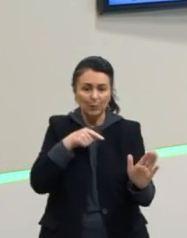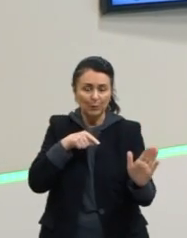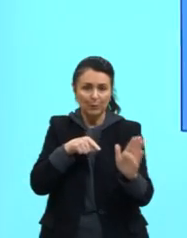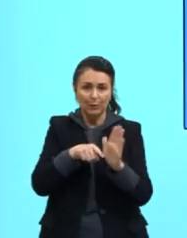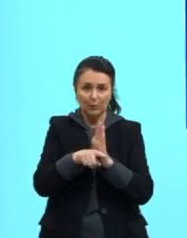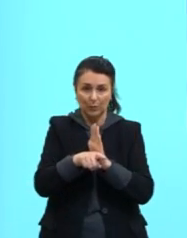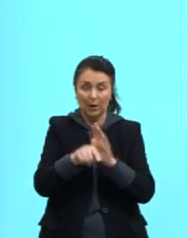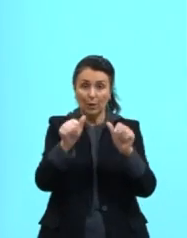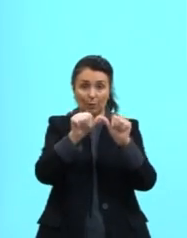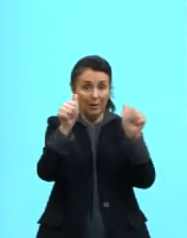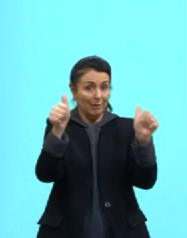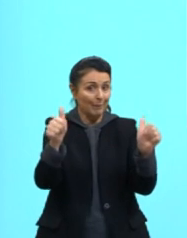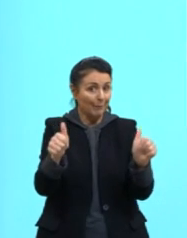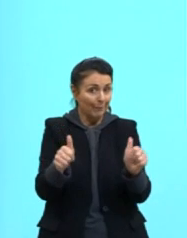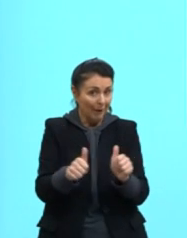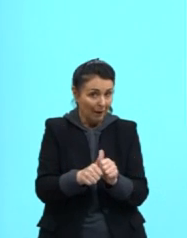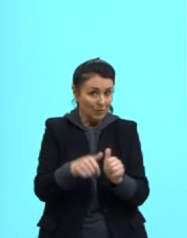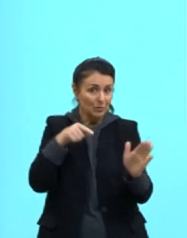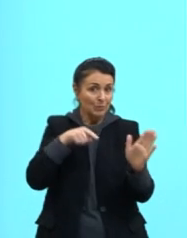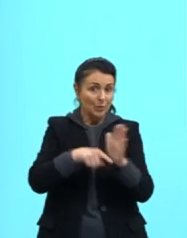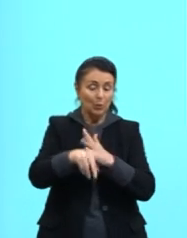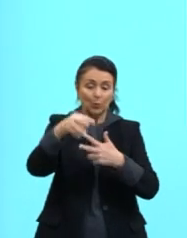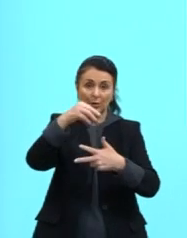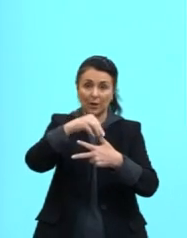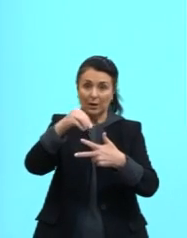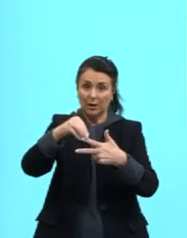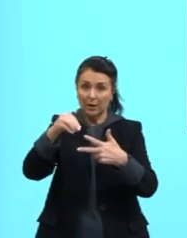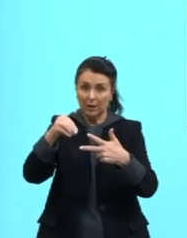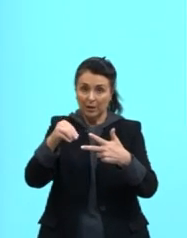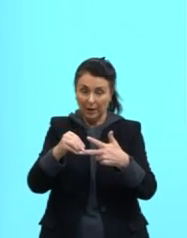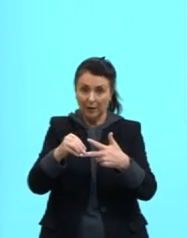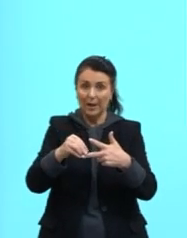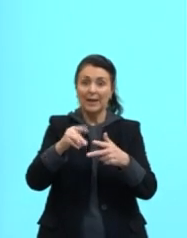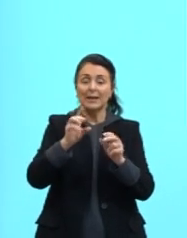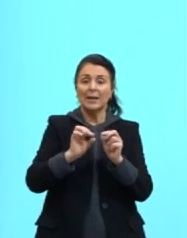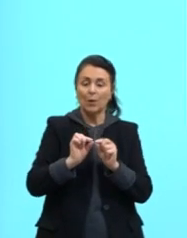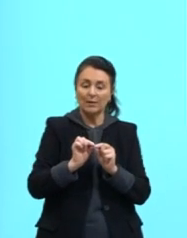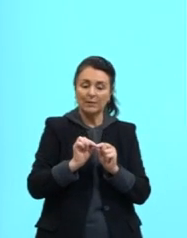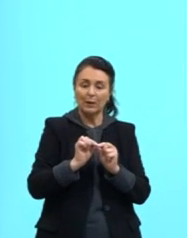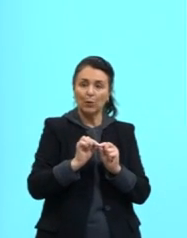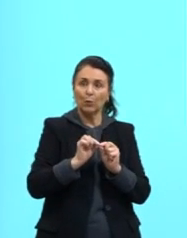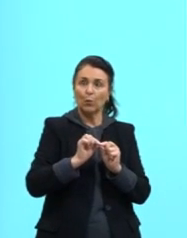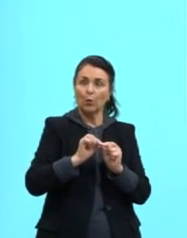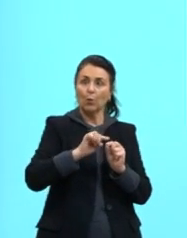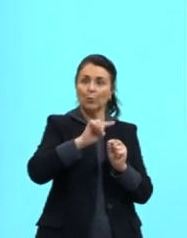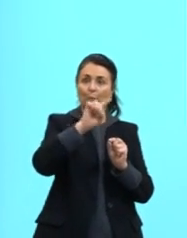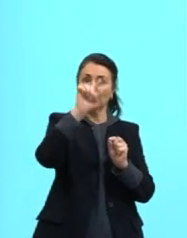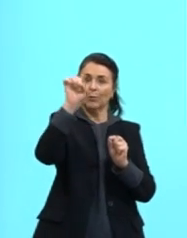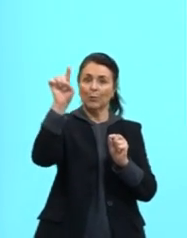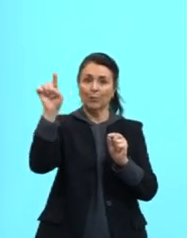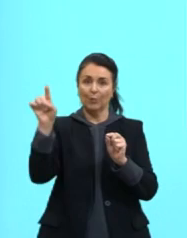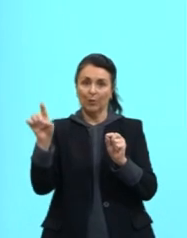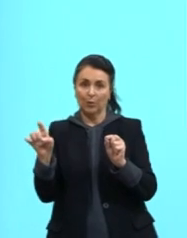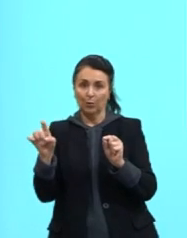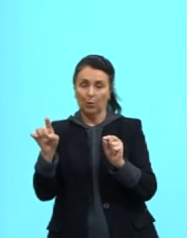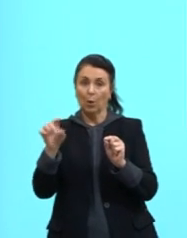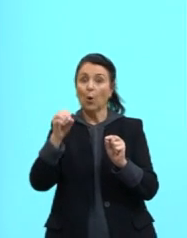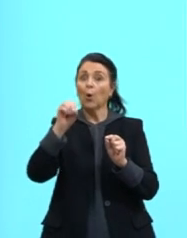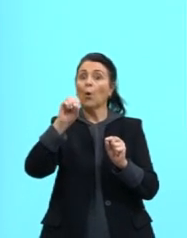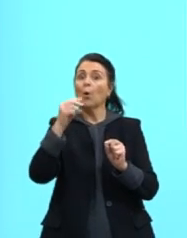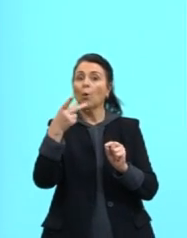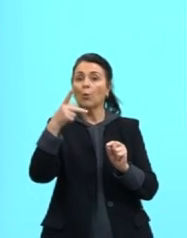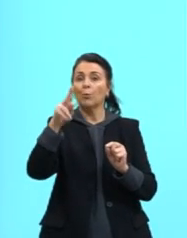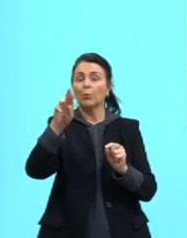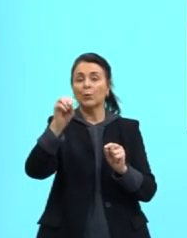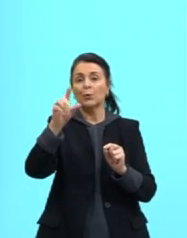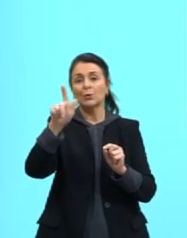imagem de uma questão que caiu no Enem ano passado, sobre lançamento oblíquo ou de projéteis. O que é isso? É a soma